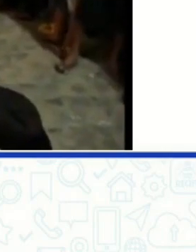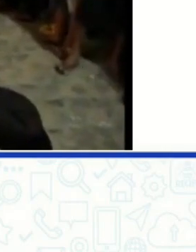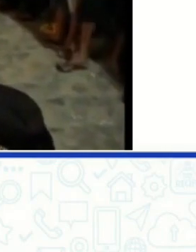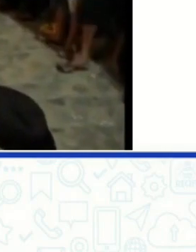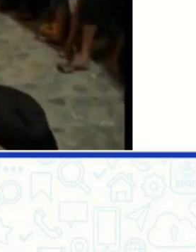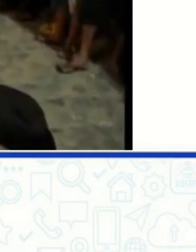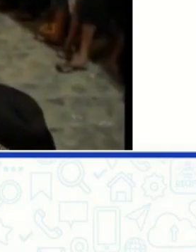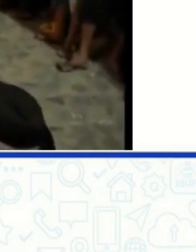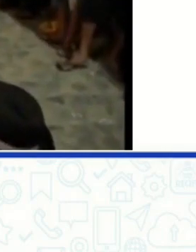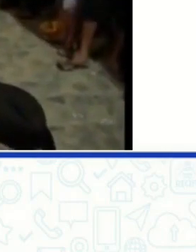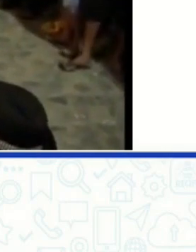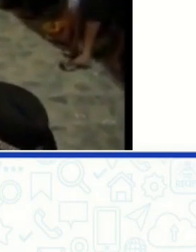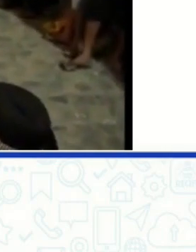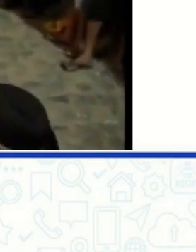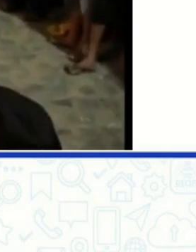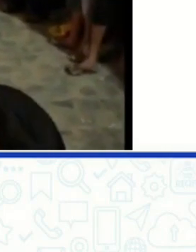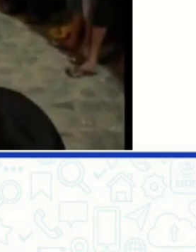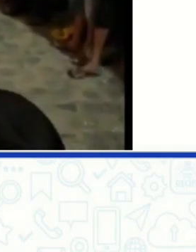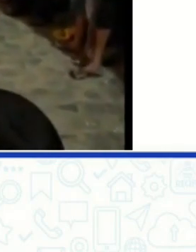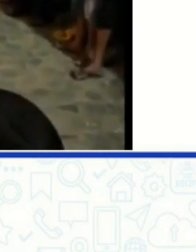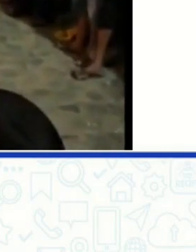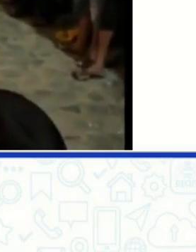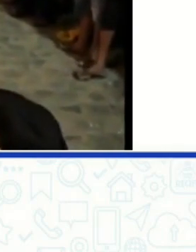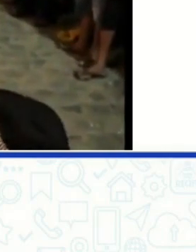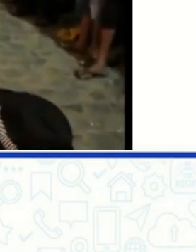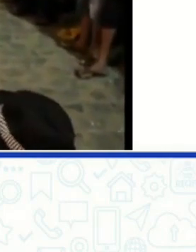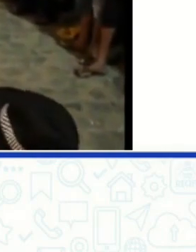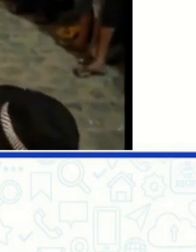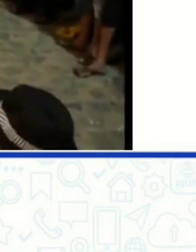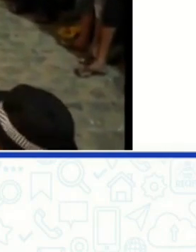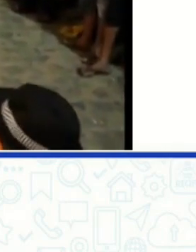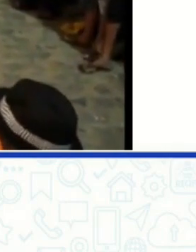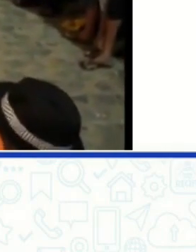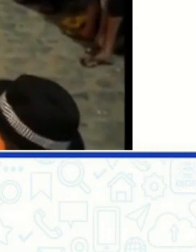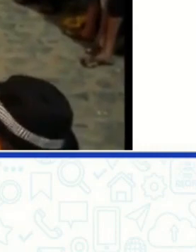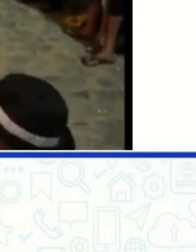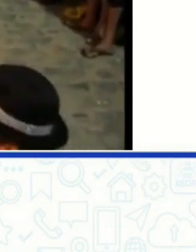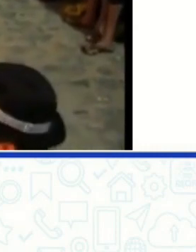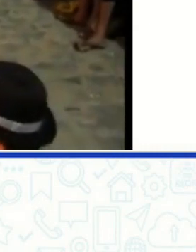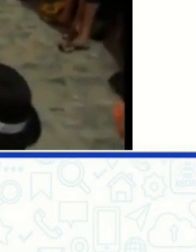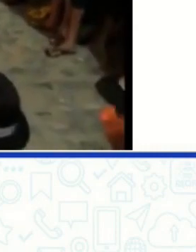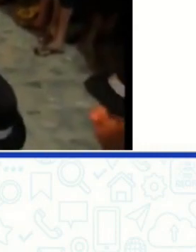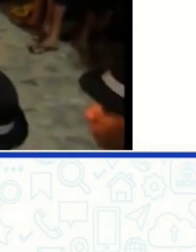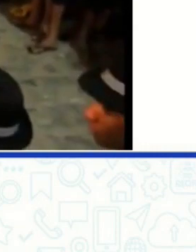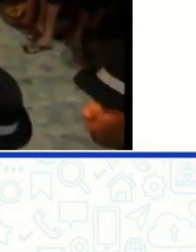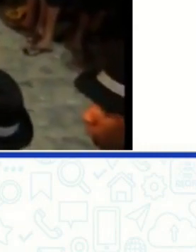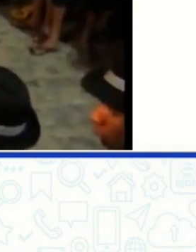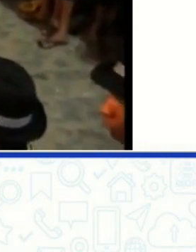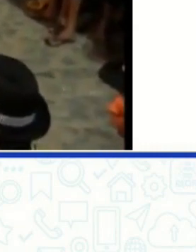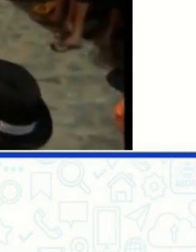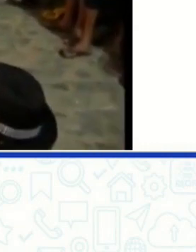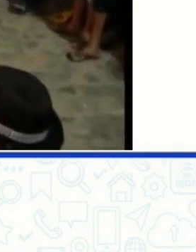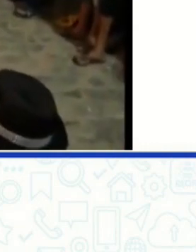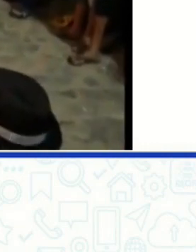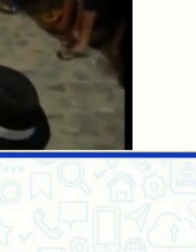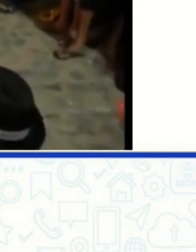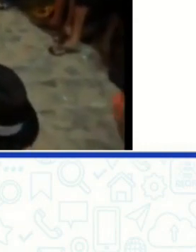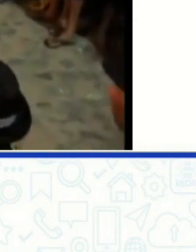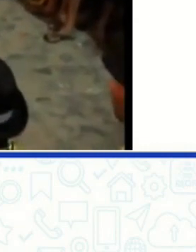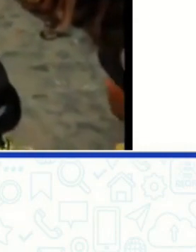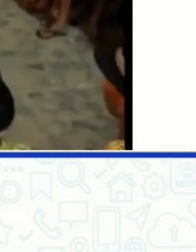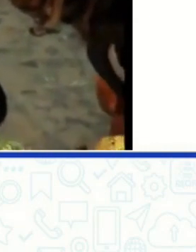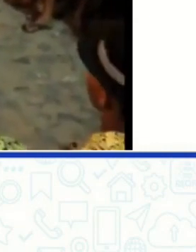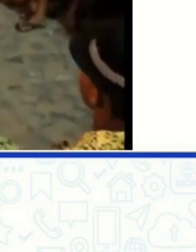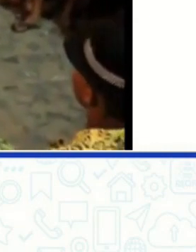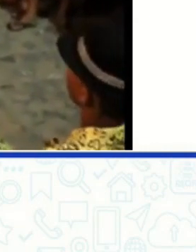Aí vocês estão vendo nesse vídeo, né? O Matheus e o Bastião, eles são como que uns palhaços. Eles são os mestres de cerimônia,